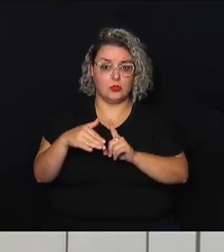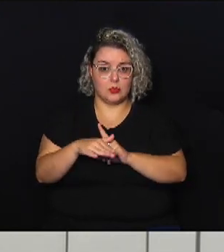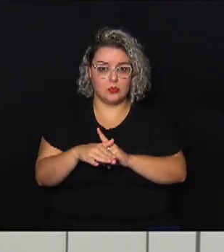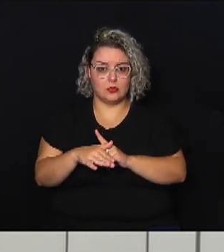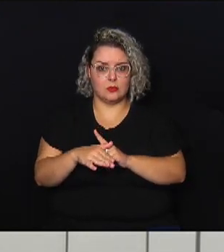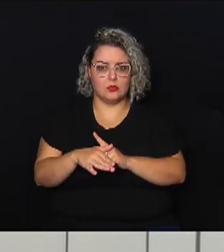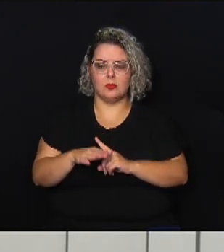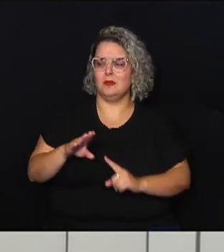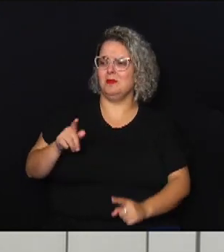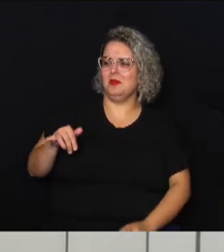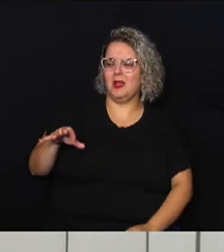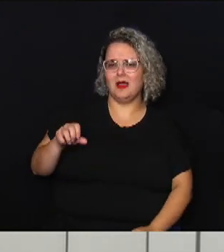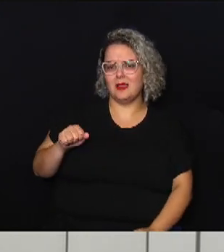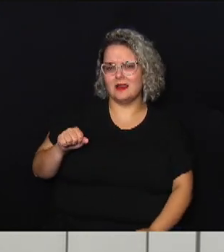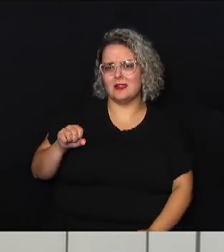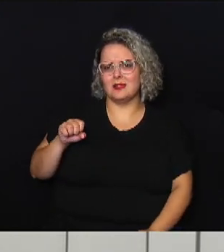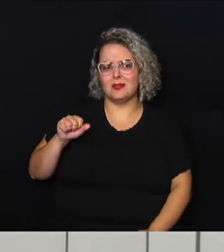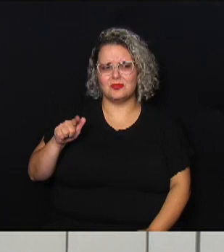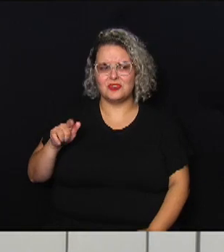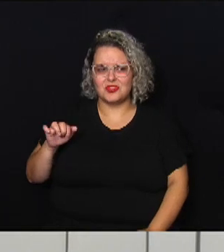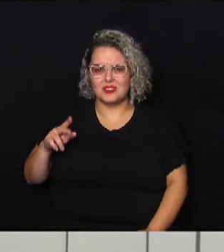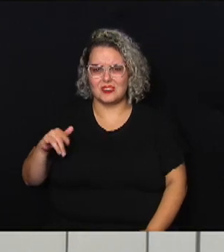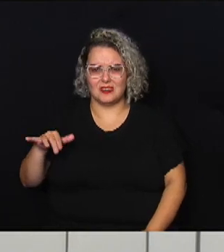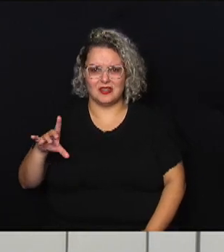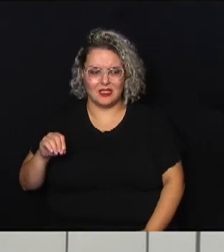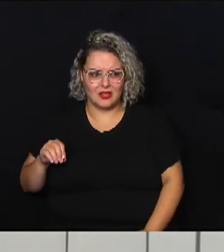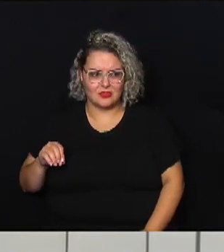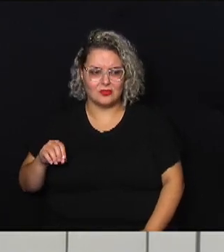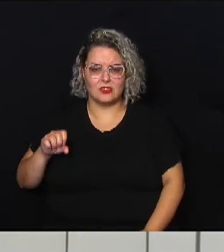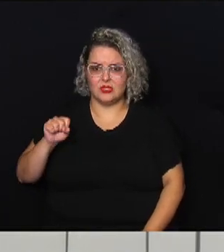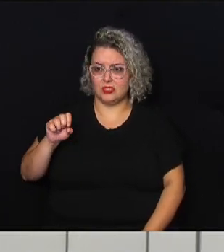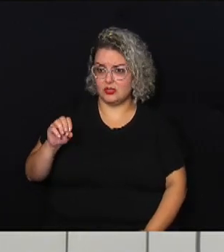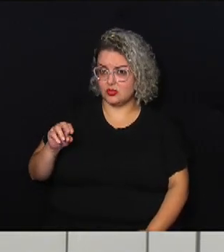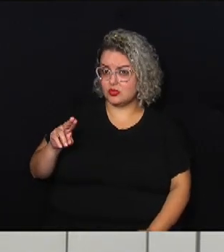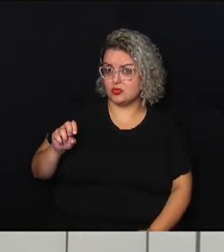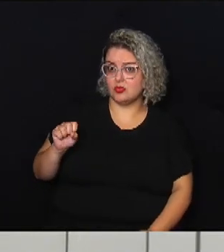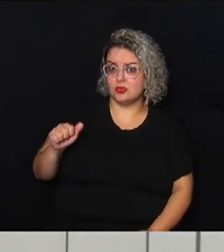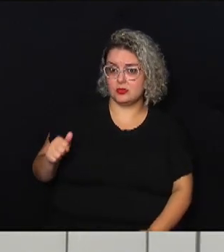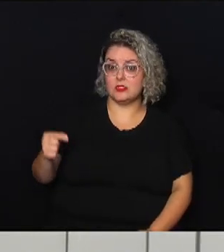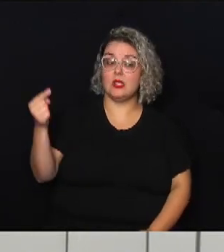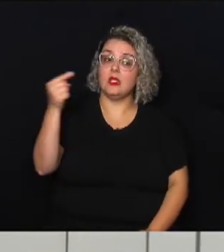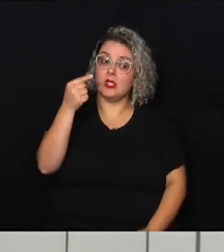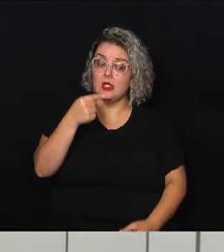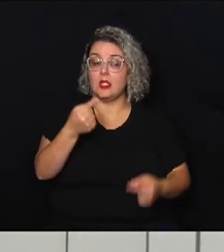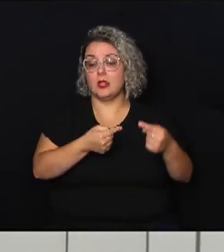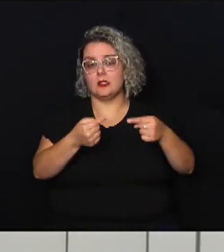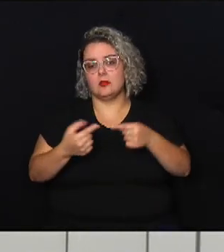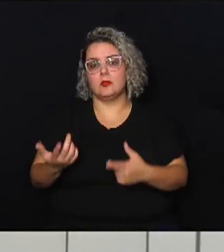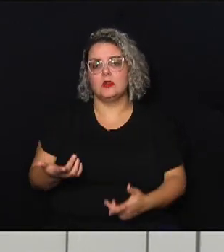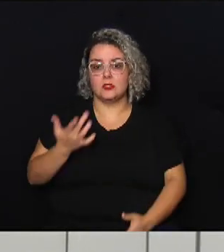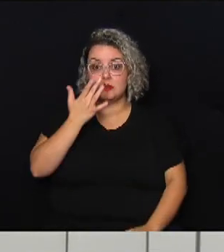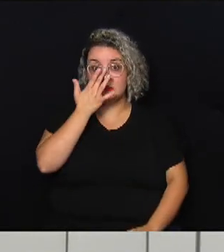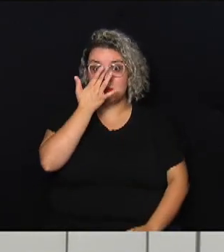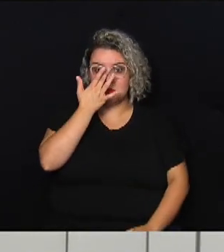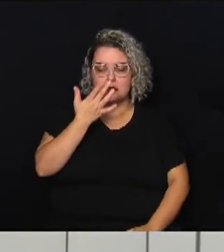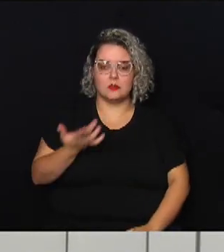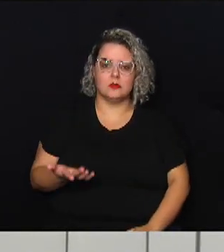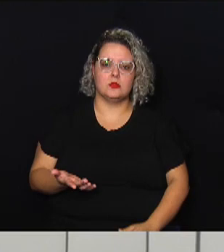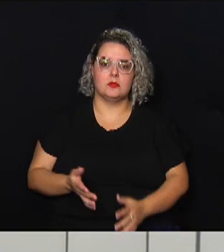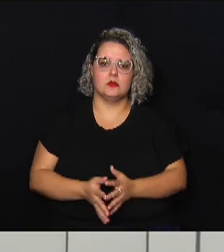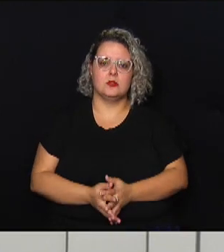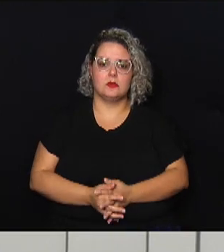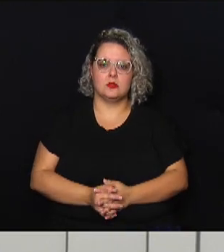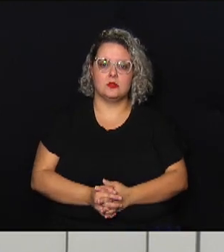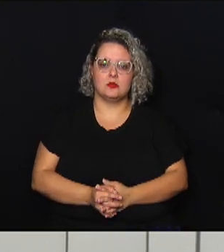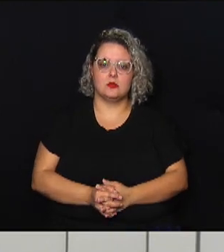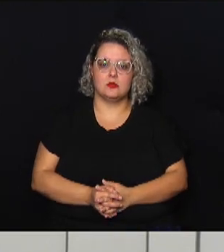Geraldo em Sousas e lá está havendo uma discussão justamente da questão de que